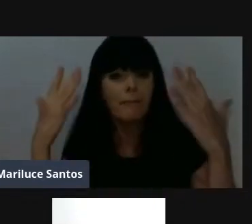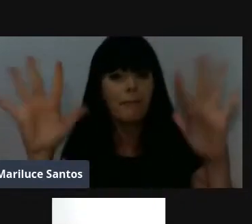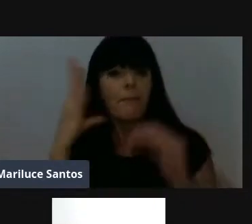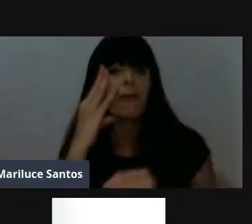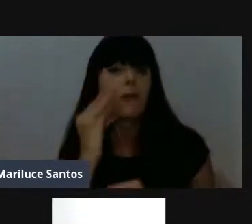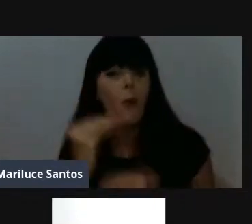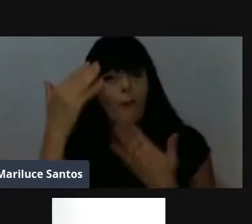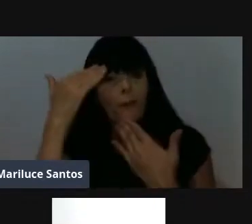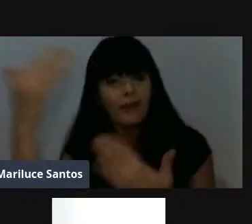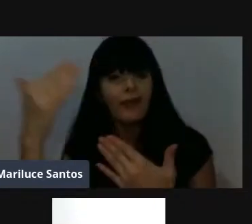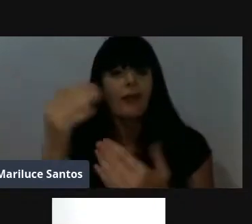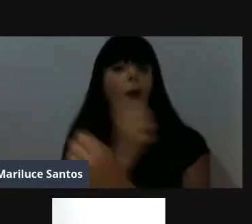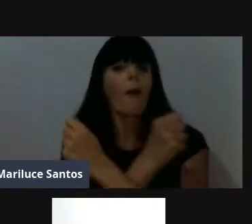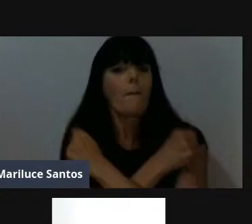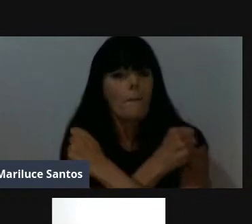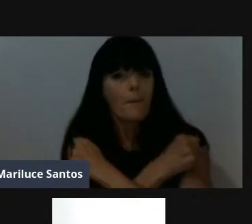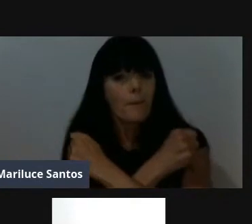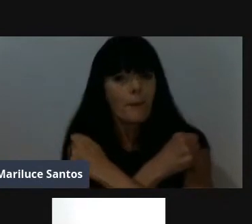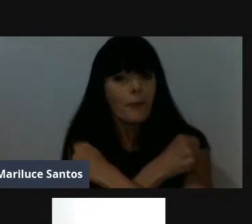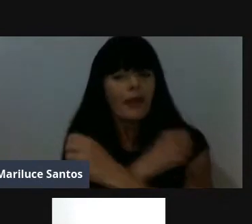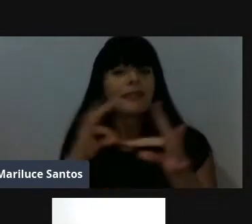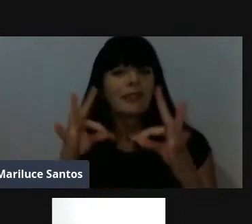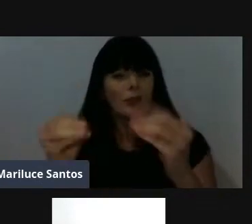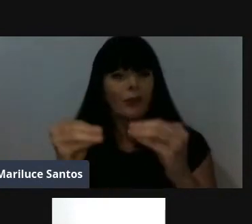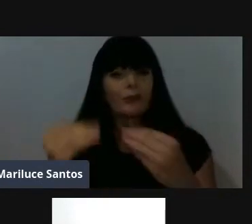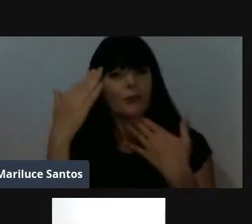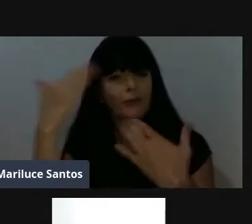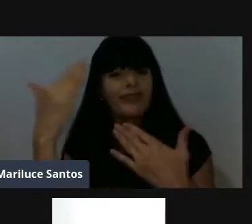um forte abraço aí, a todos vocês.